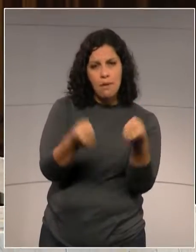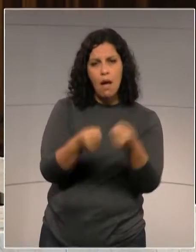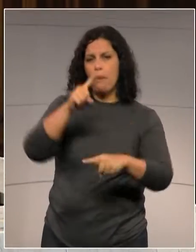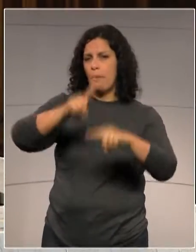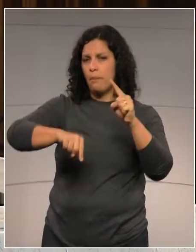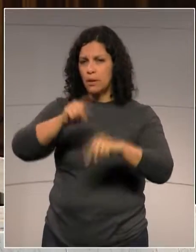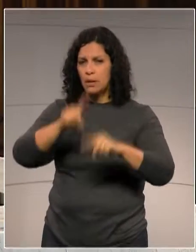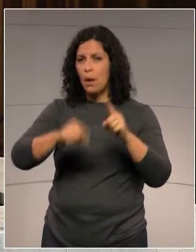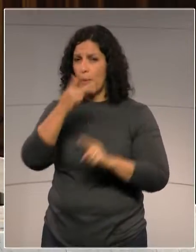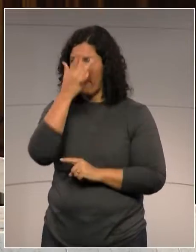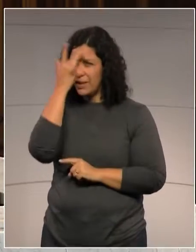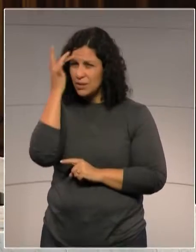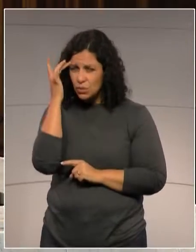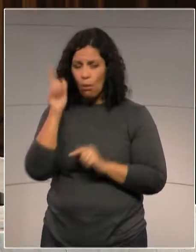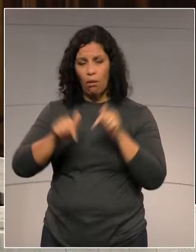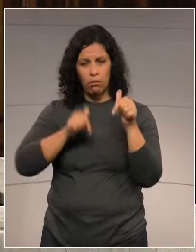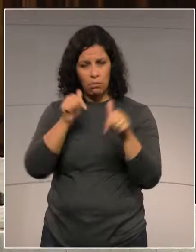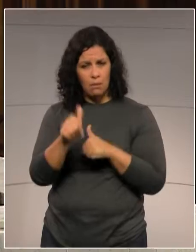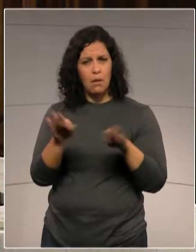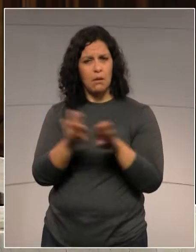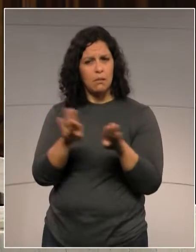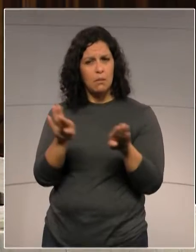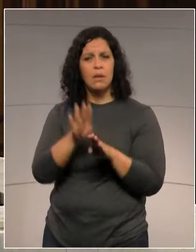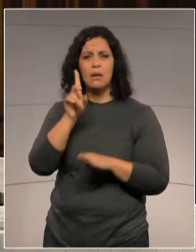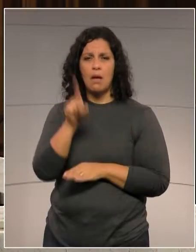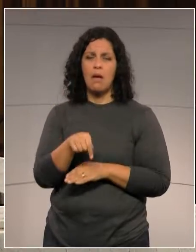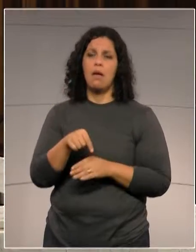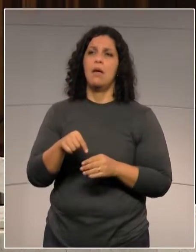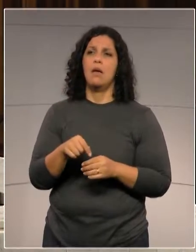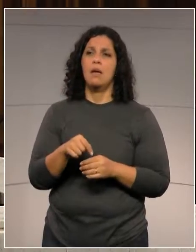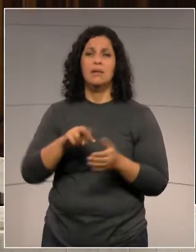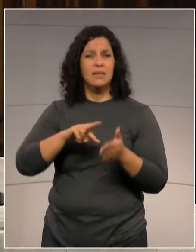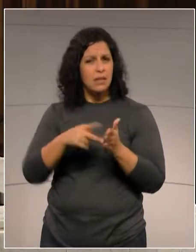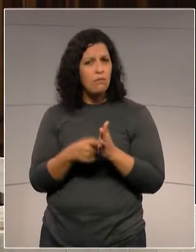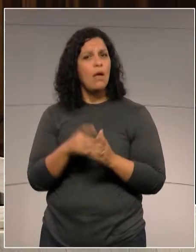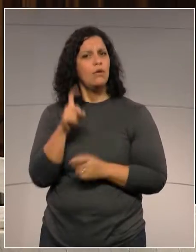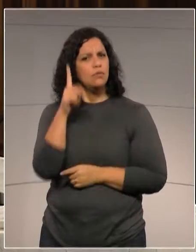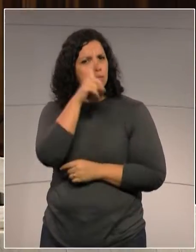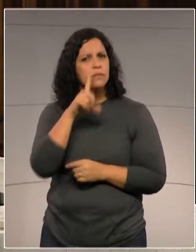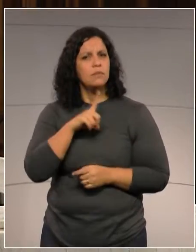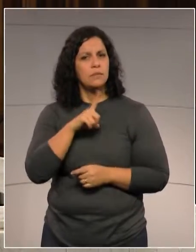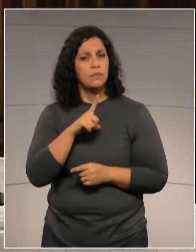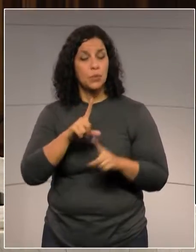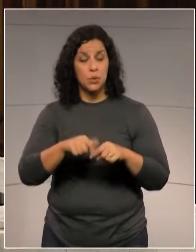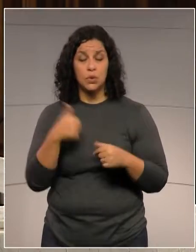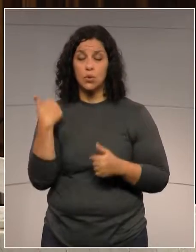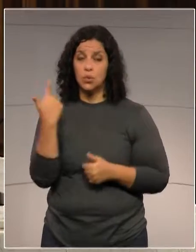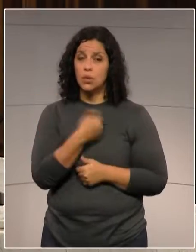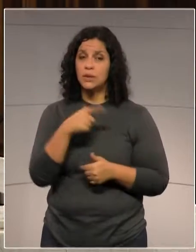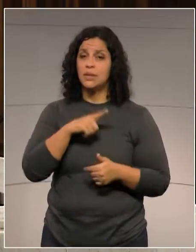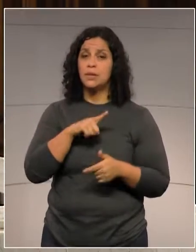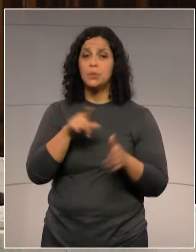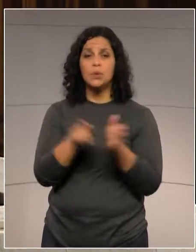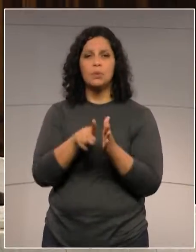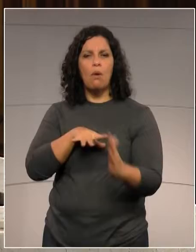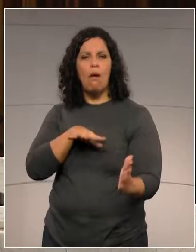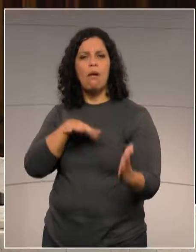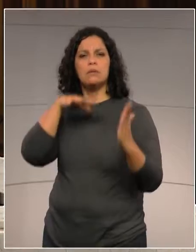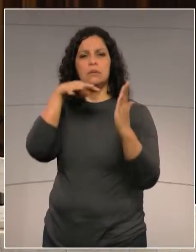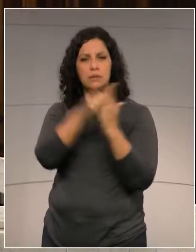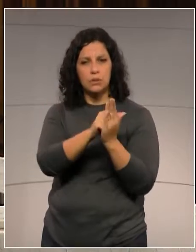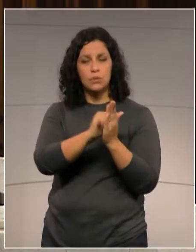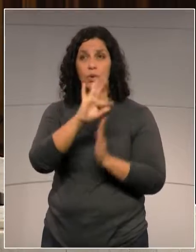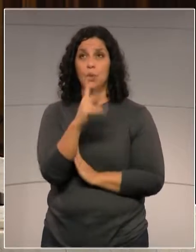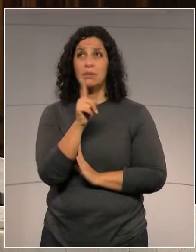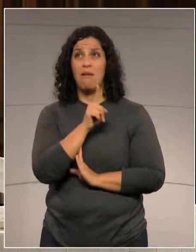material humano, deputado Pacheco, seja muito significativa. Se nós temos um acidente que ocorre lá na